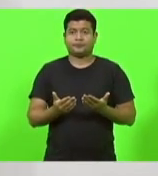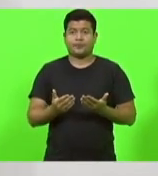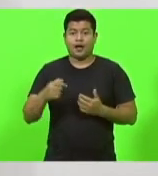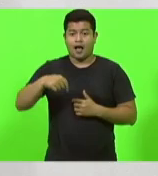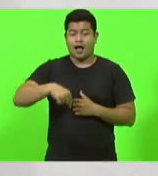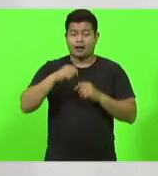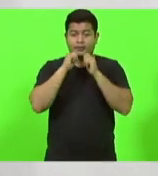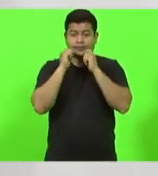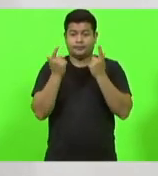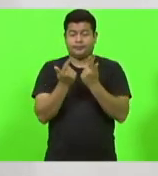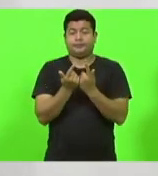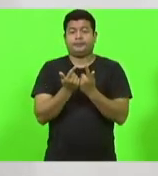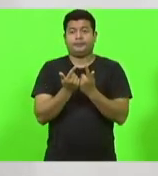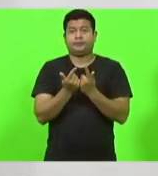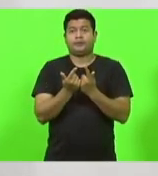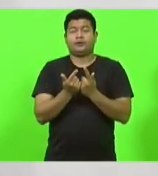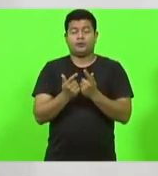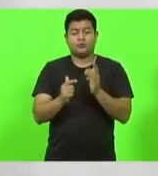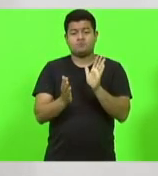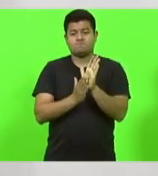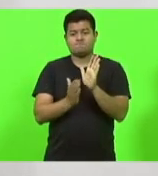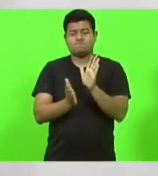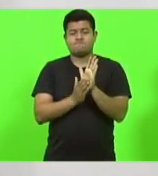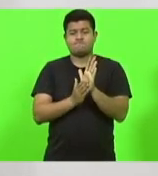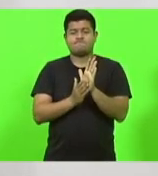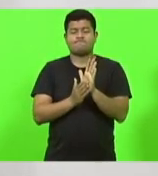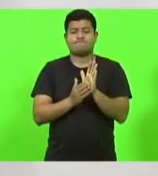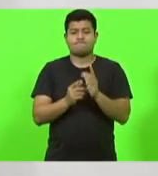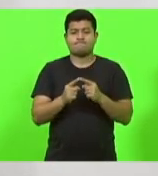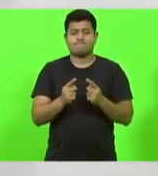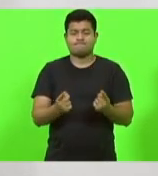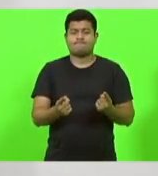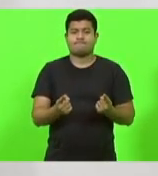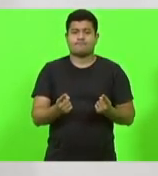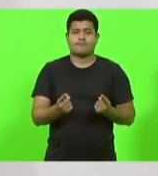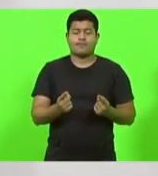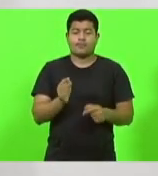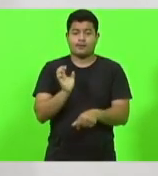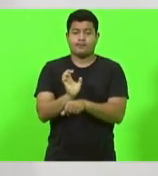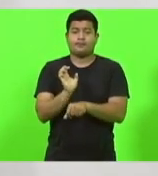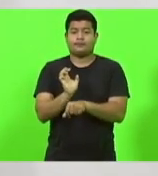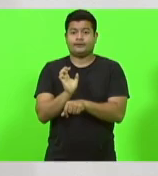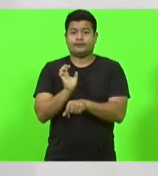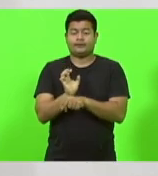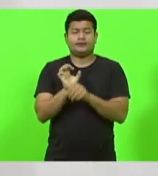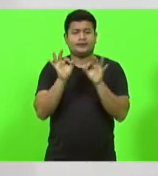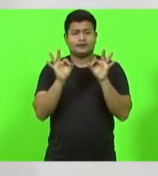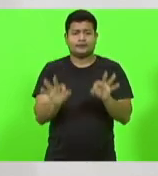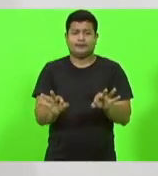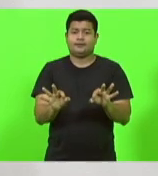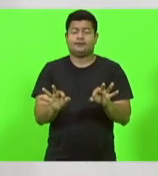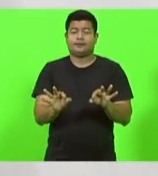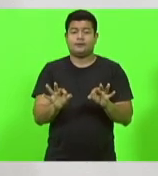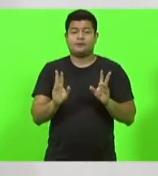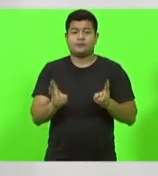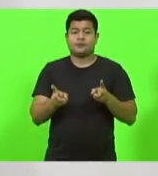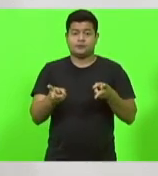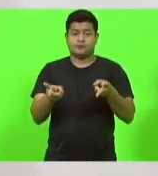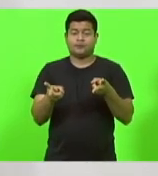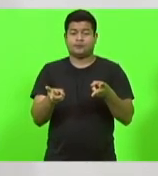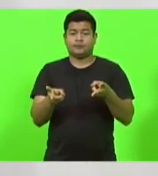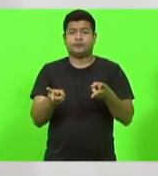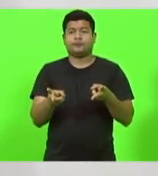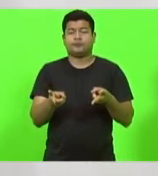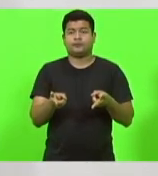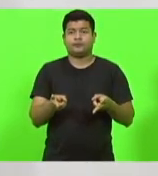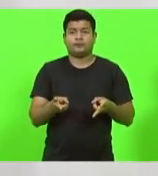Legislativa proporcionamos. Então, desta forma, o estado com certeza continuará e vai